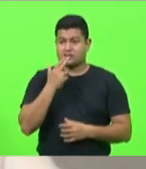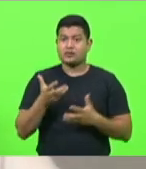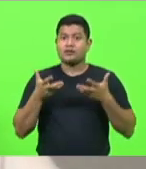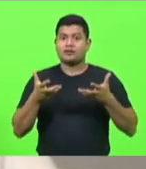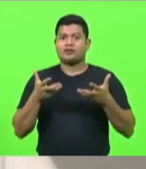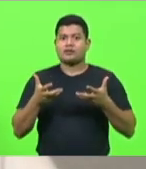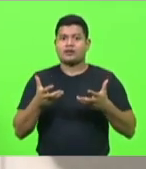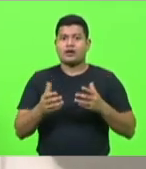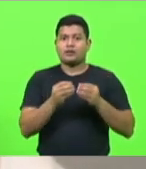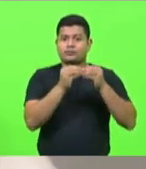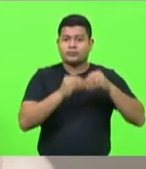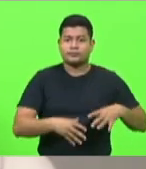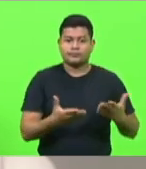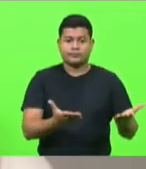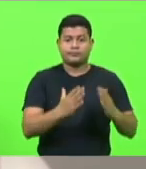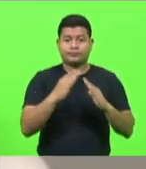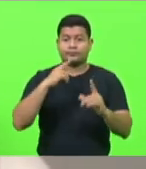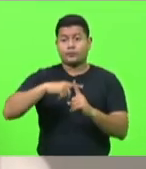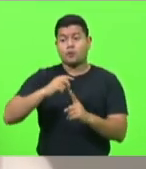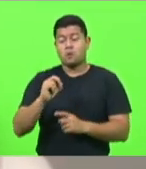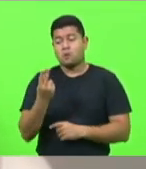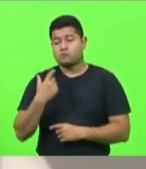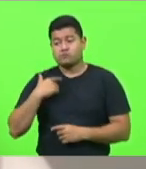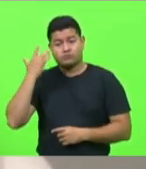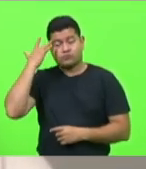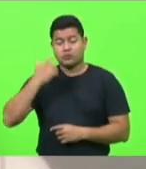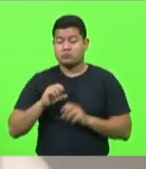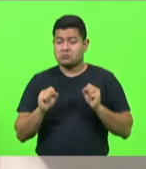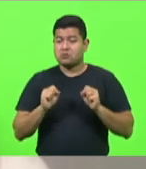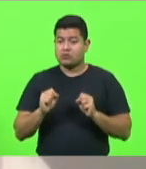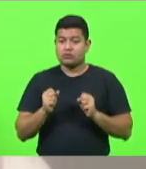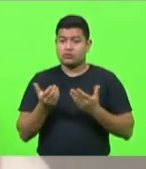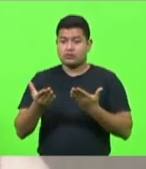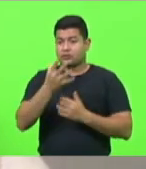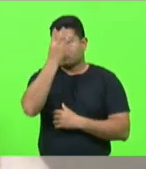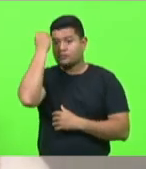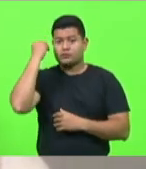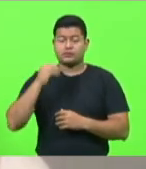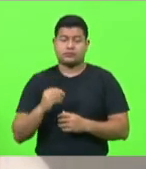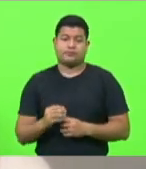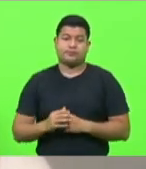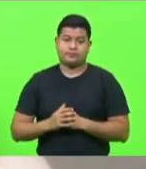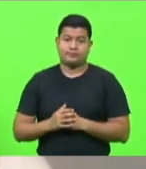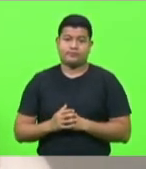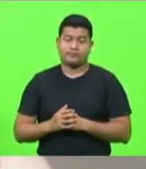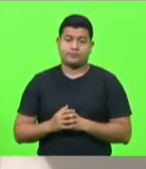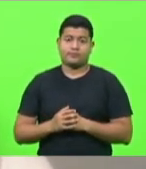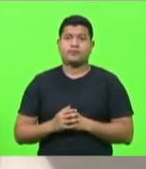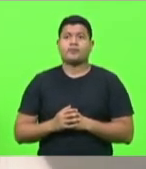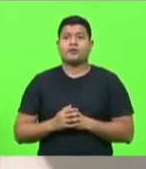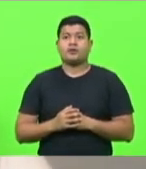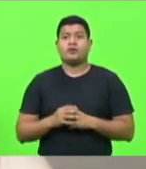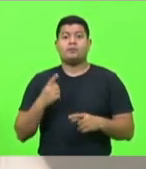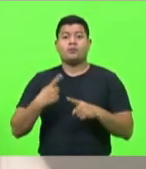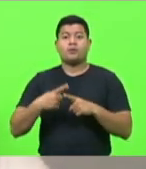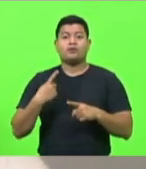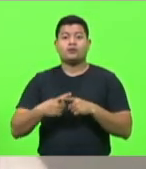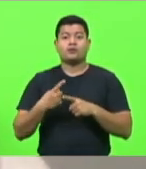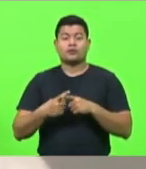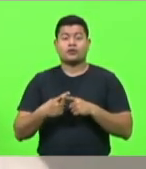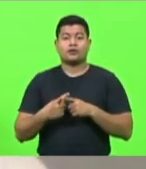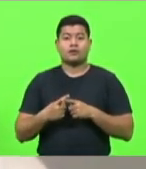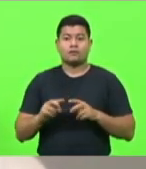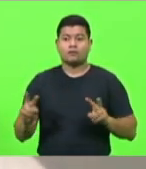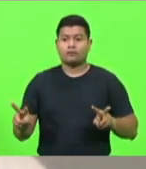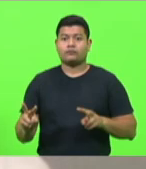das igrejas. O que é lamentável, porque o valor de algo é muito subjetivo. Cada um